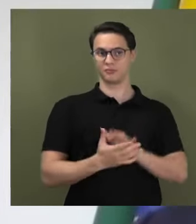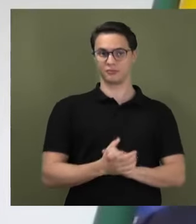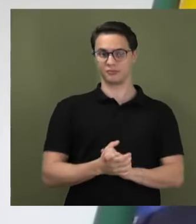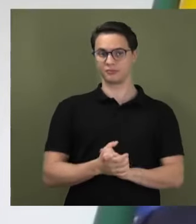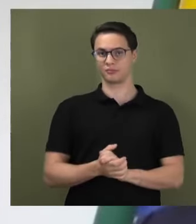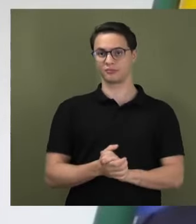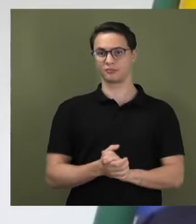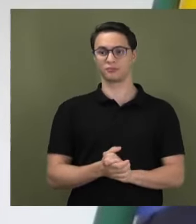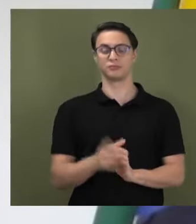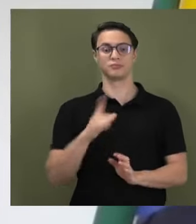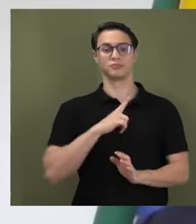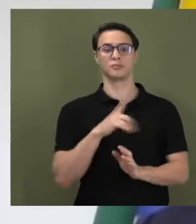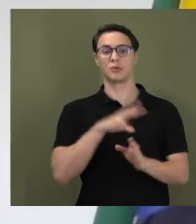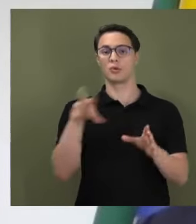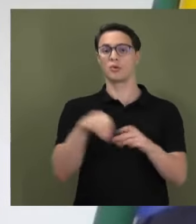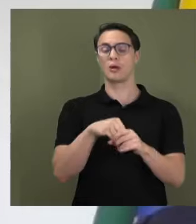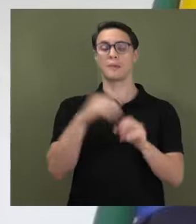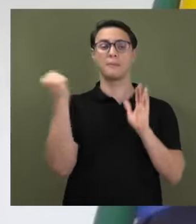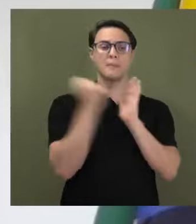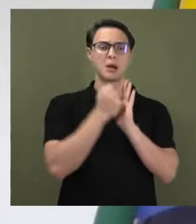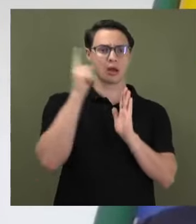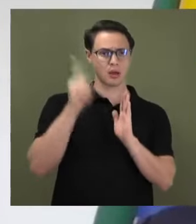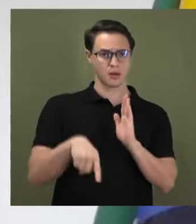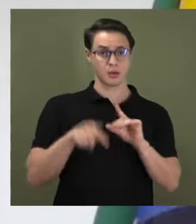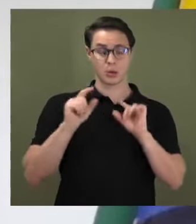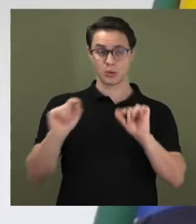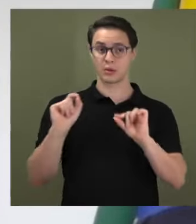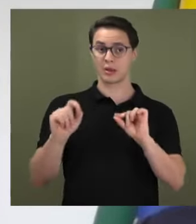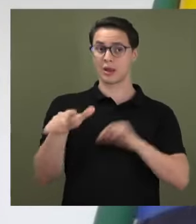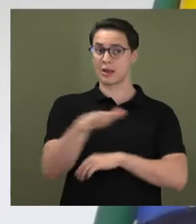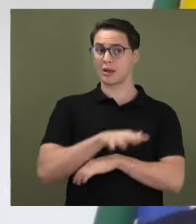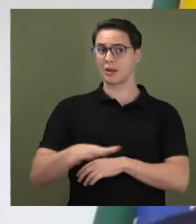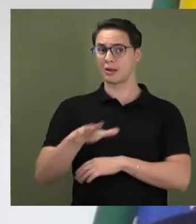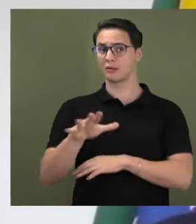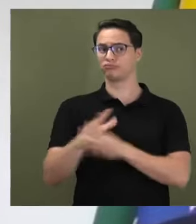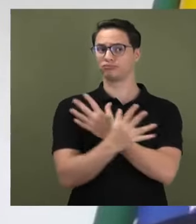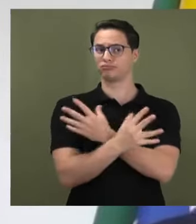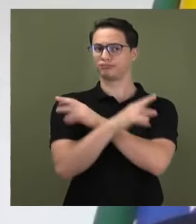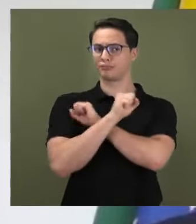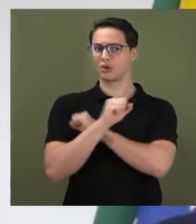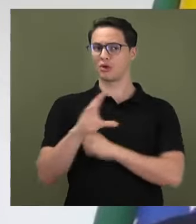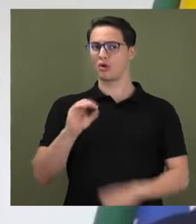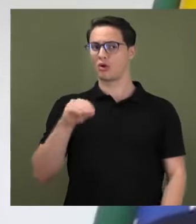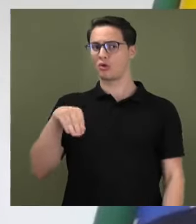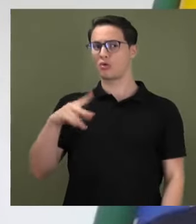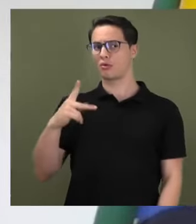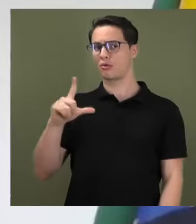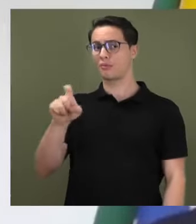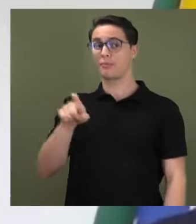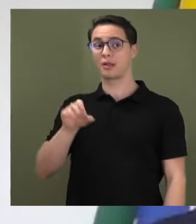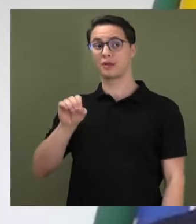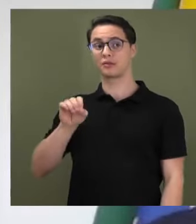compondo aquilo que foi denominado como o complexo industrial da censura, com a participação de agências de inteligência